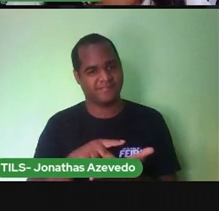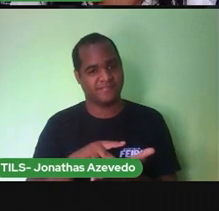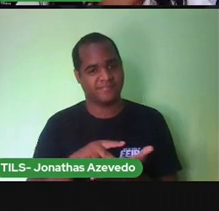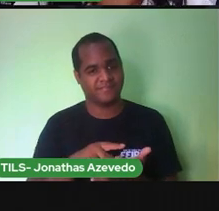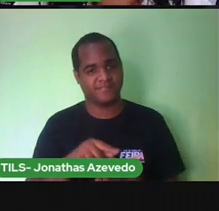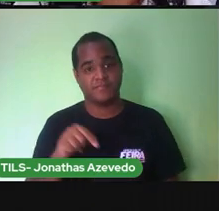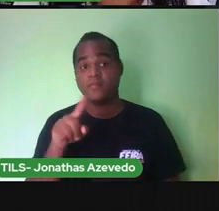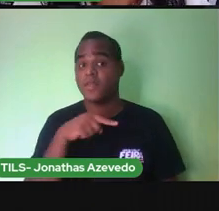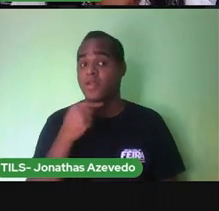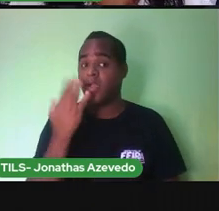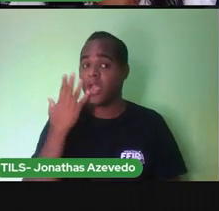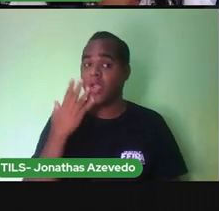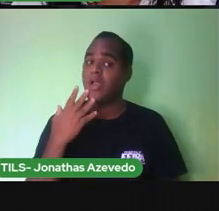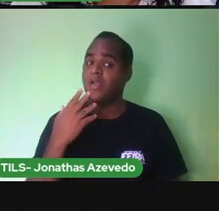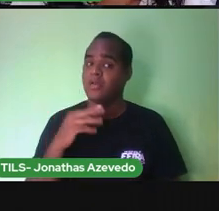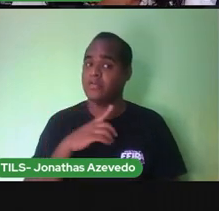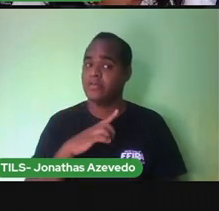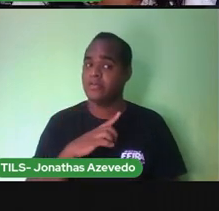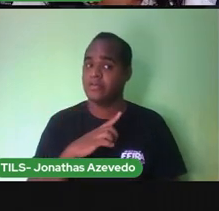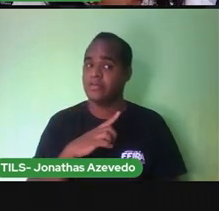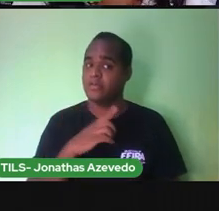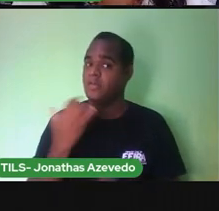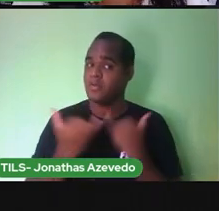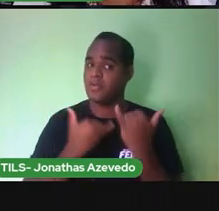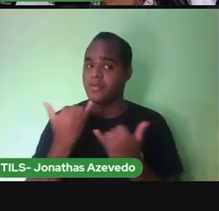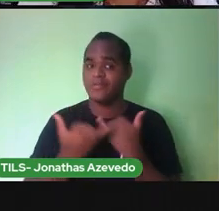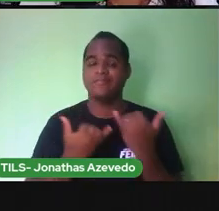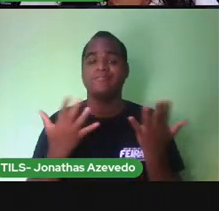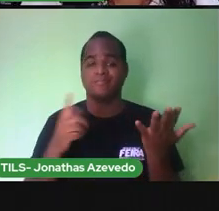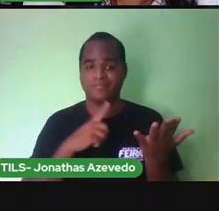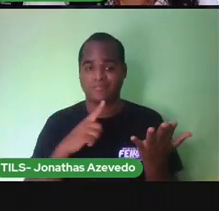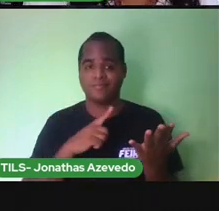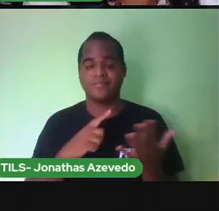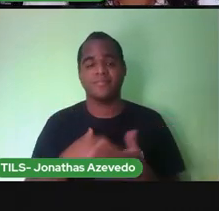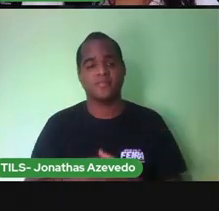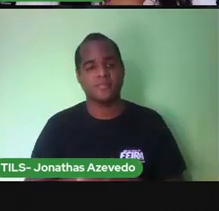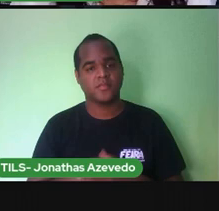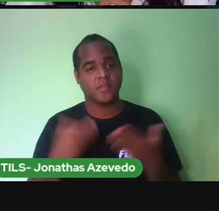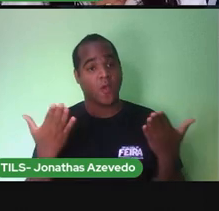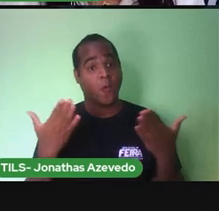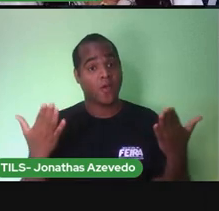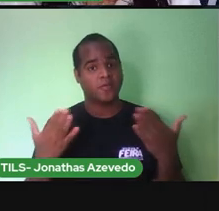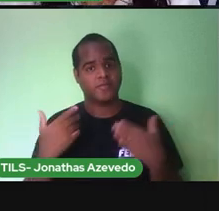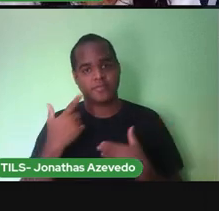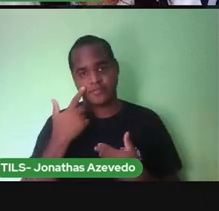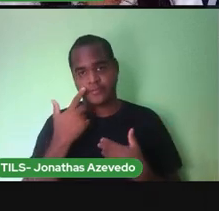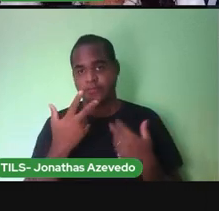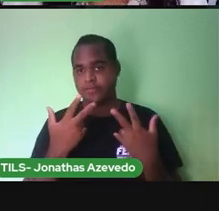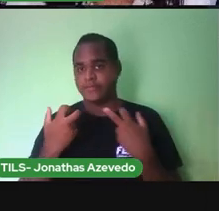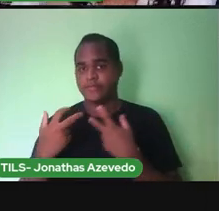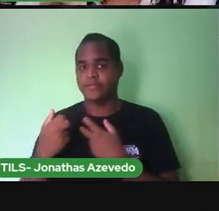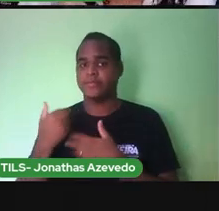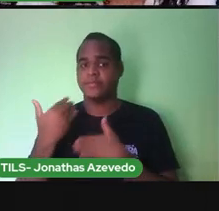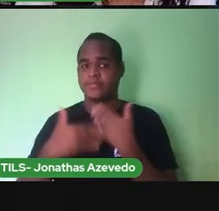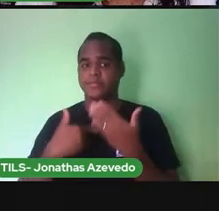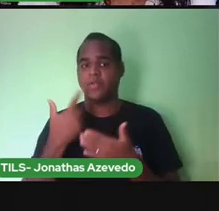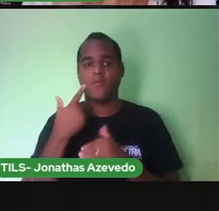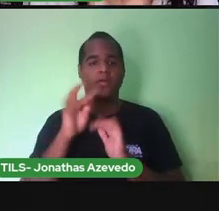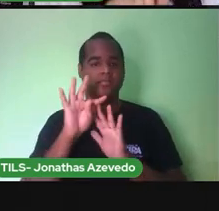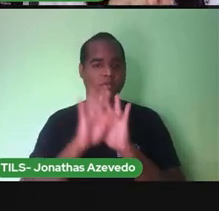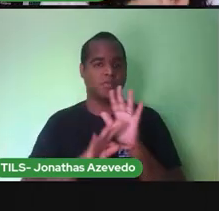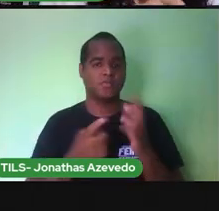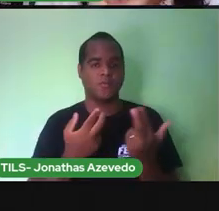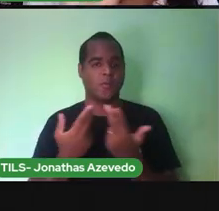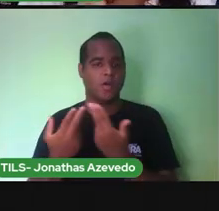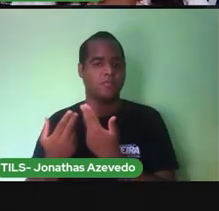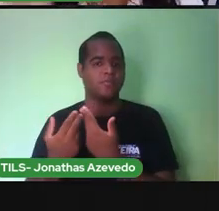Quando a gente Tem uma criancinha Em casa A gente sempre Brinca com isso Então Agora Você vai pintar No texto A mesma coisa